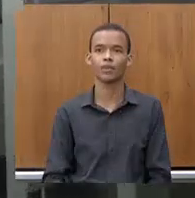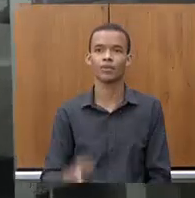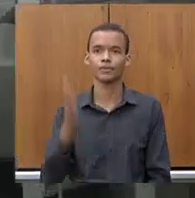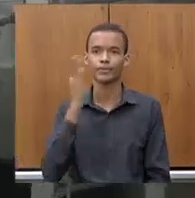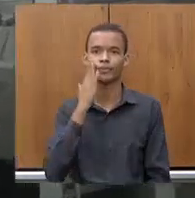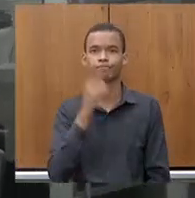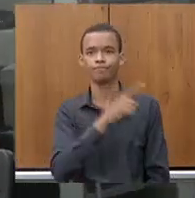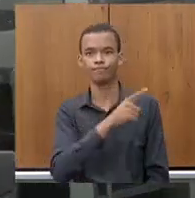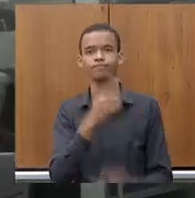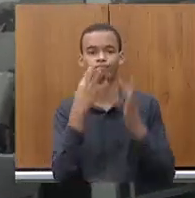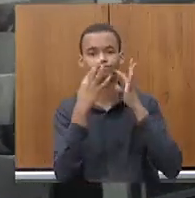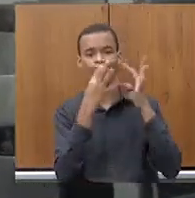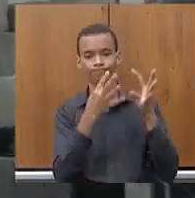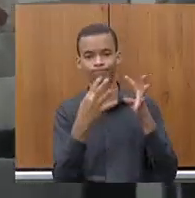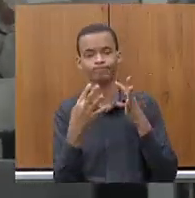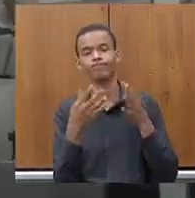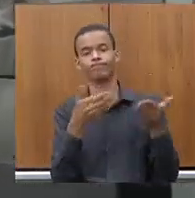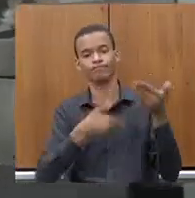atender bem.